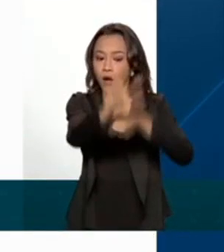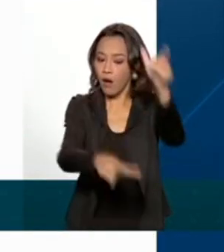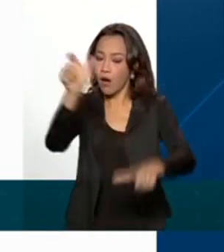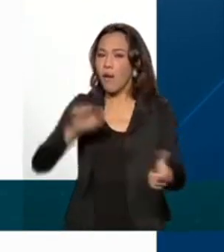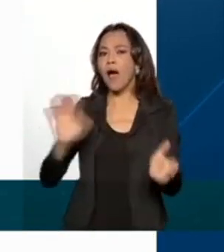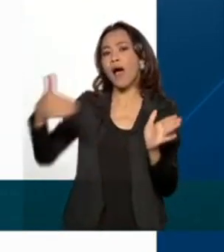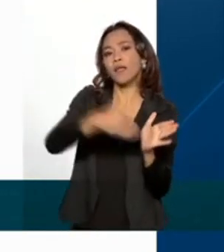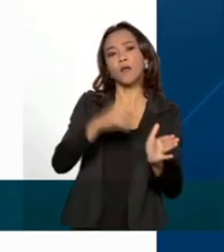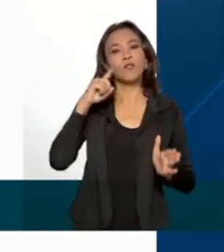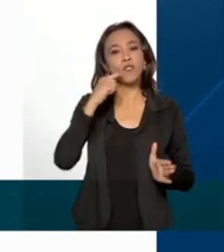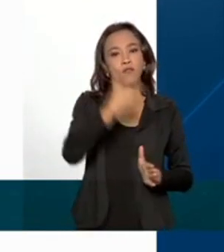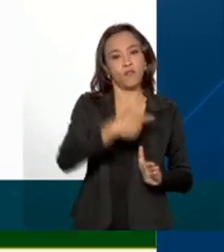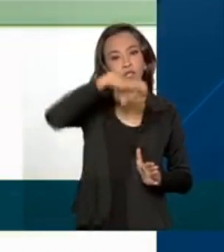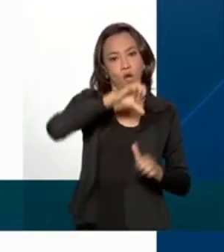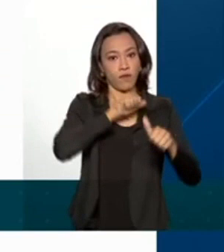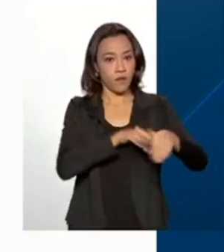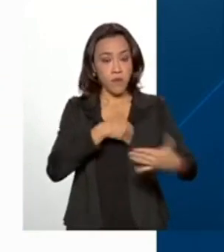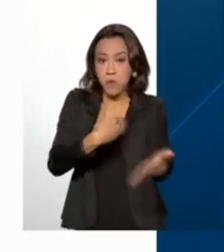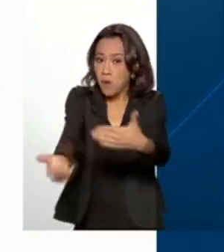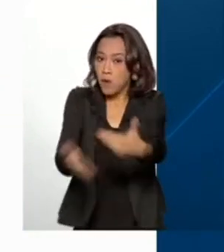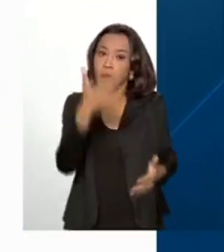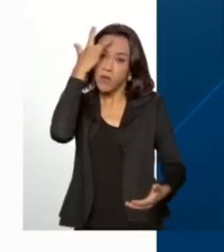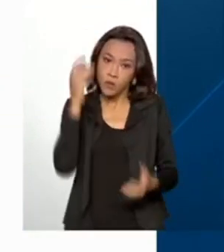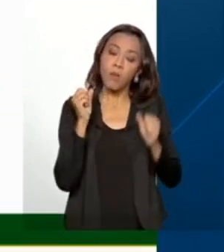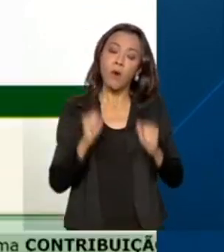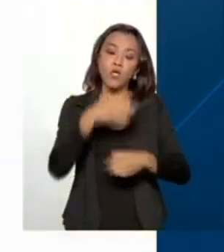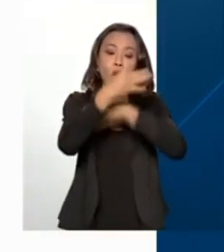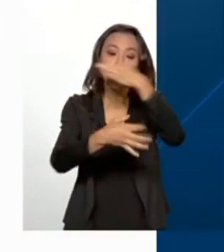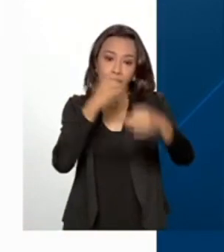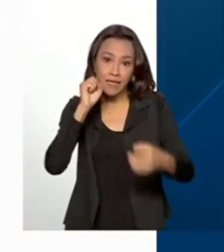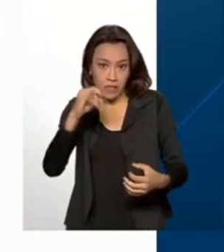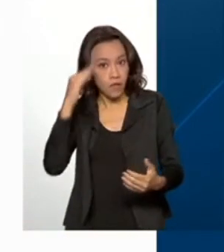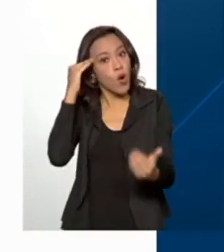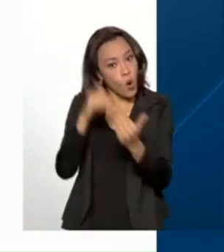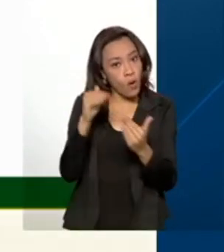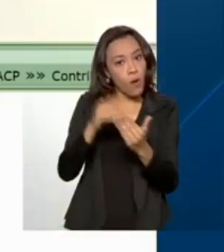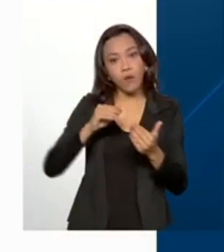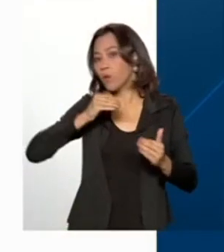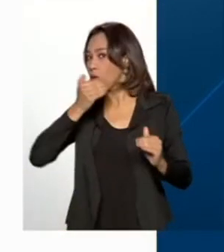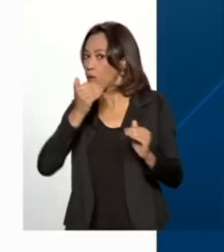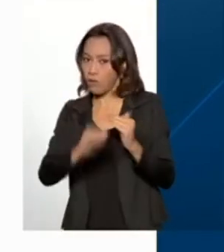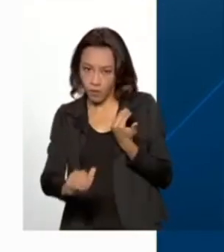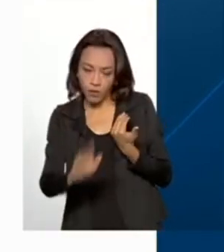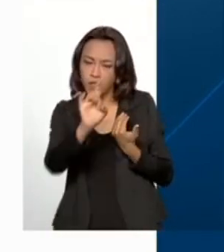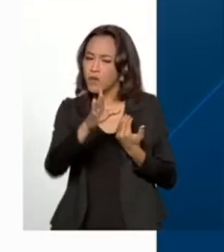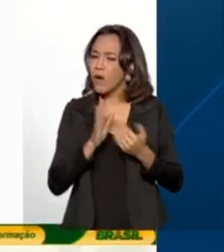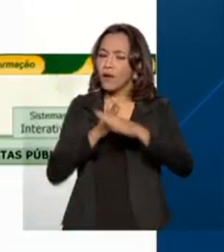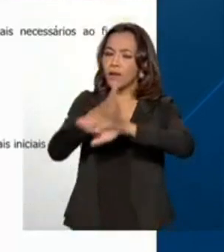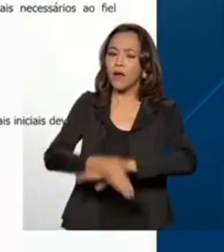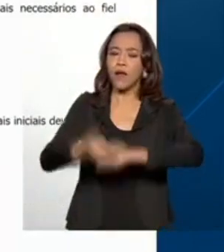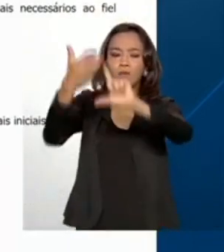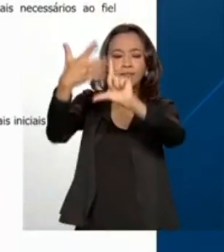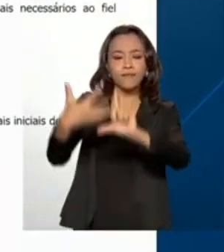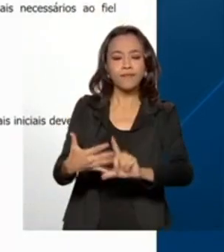29 de setembro, qualquer pessoa pode opinar sobre a medida. Basta acessar o site da Anatel e